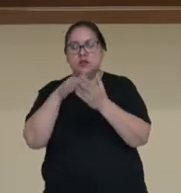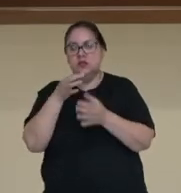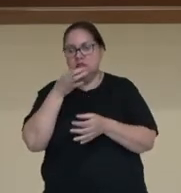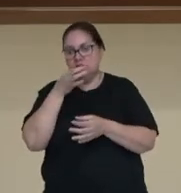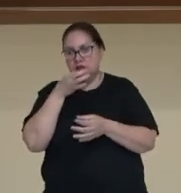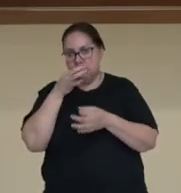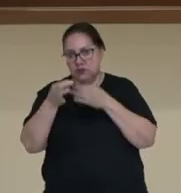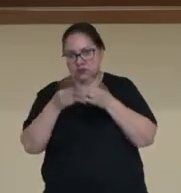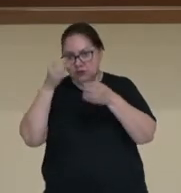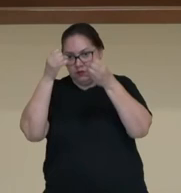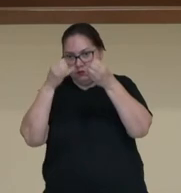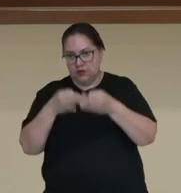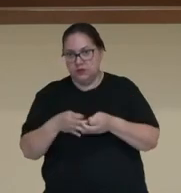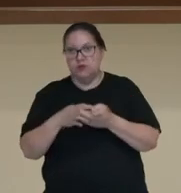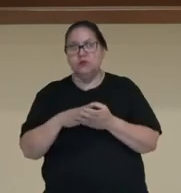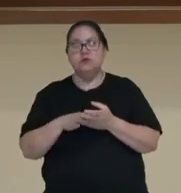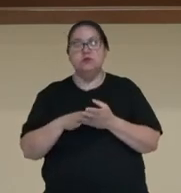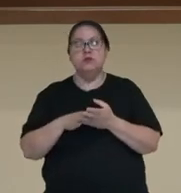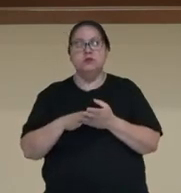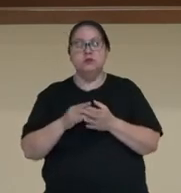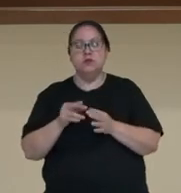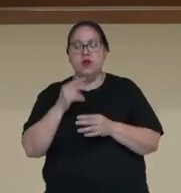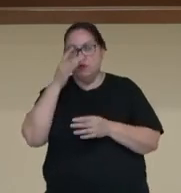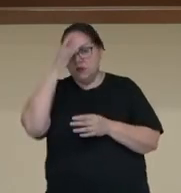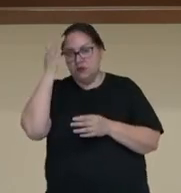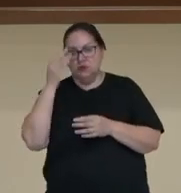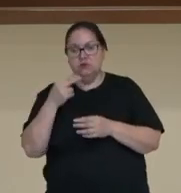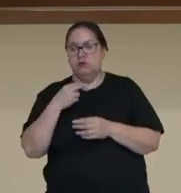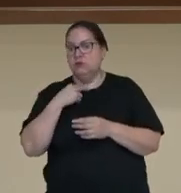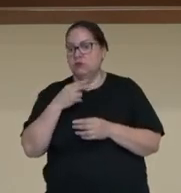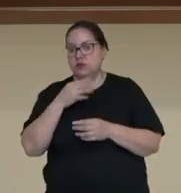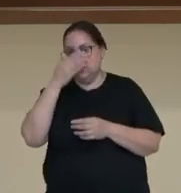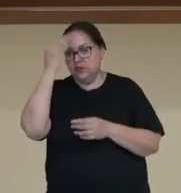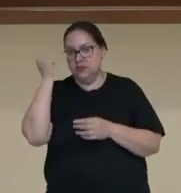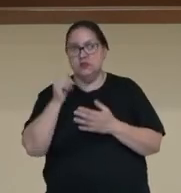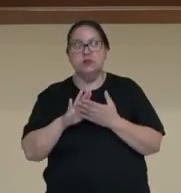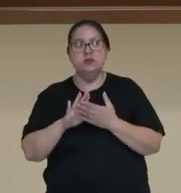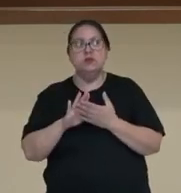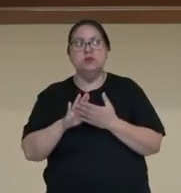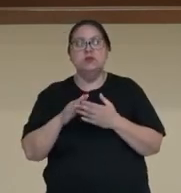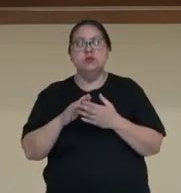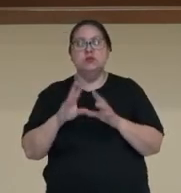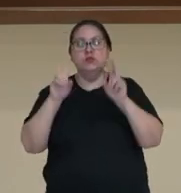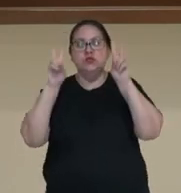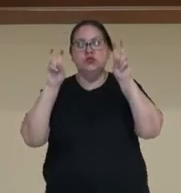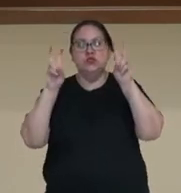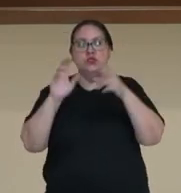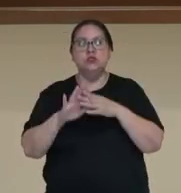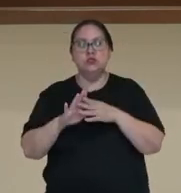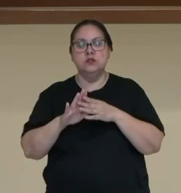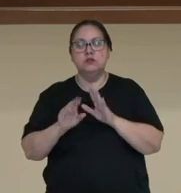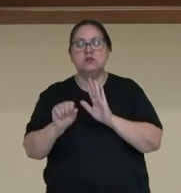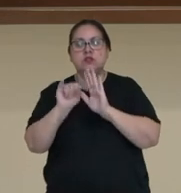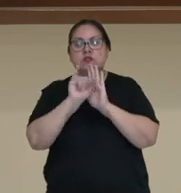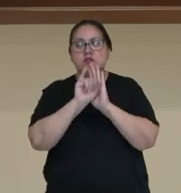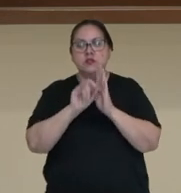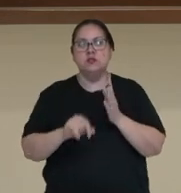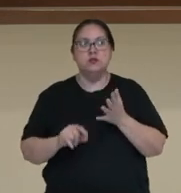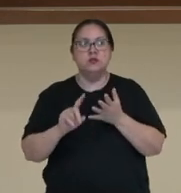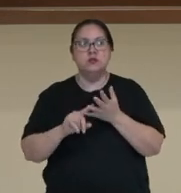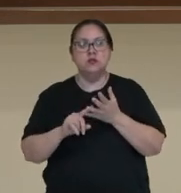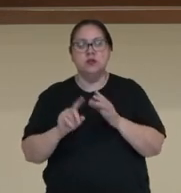quanto a resenha descritiva, o resenhista não deve esquecer dos seguintes elementos. Título, identificação,